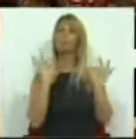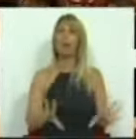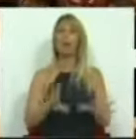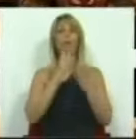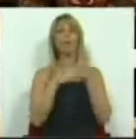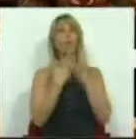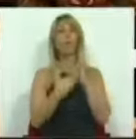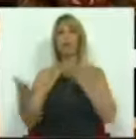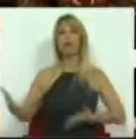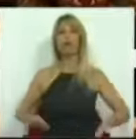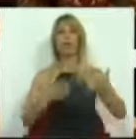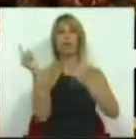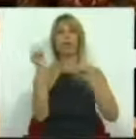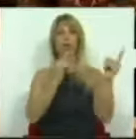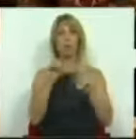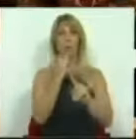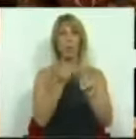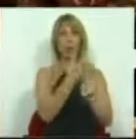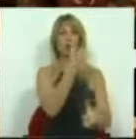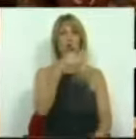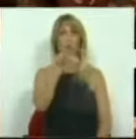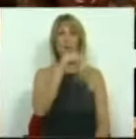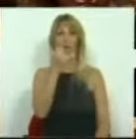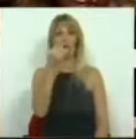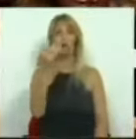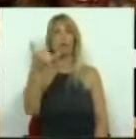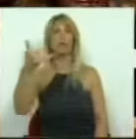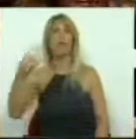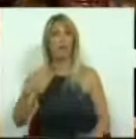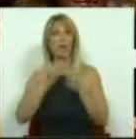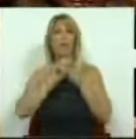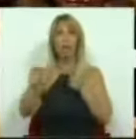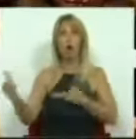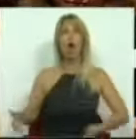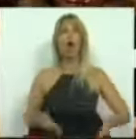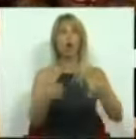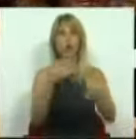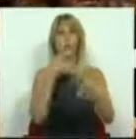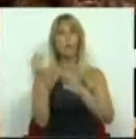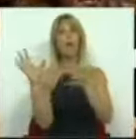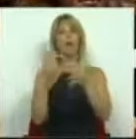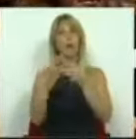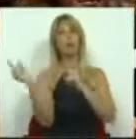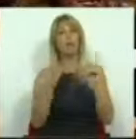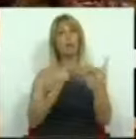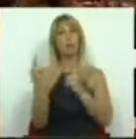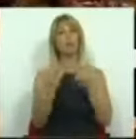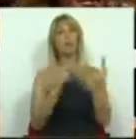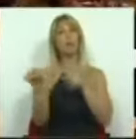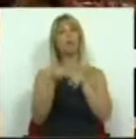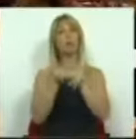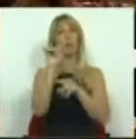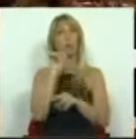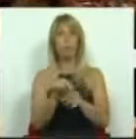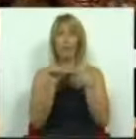Estratégico dos Transportes 2010-2020, que define as grandes orientações para a política dos transportes. E este é o